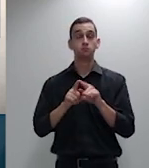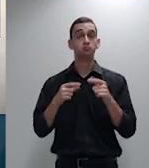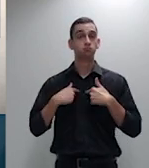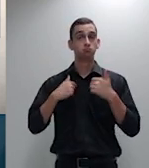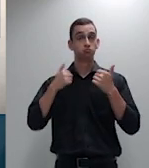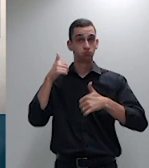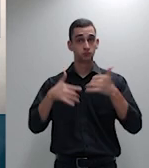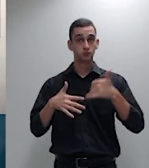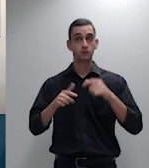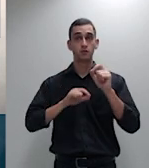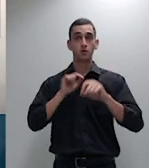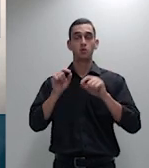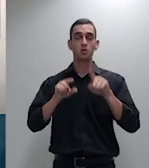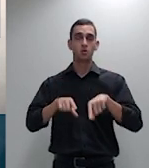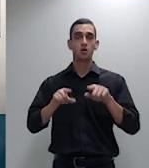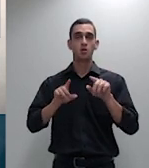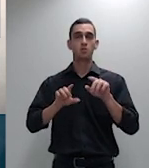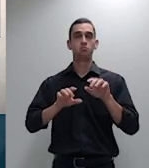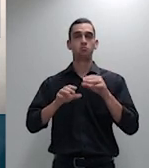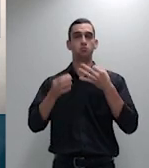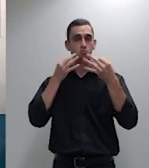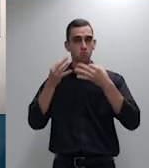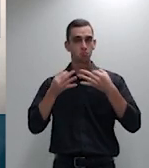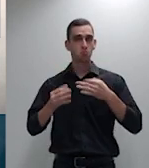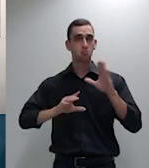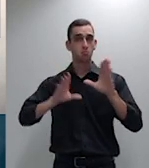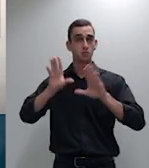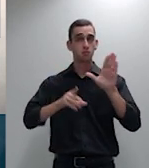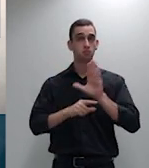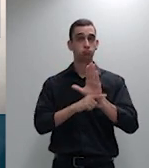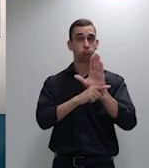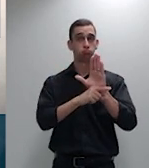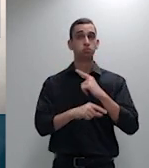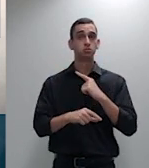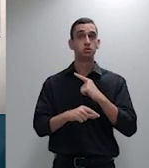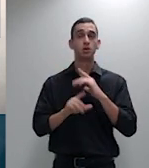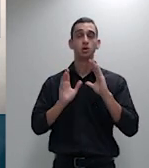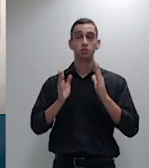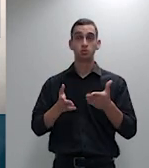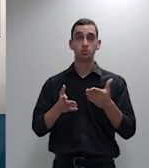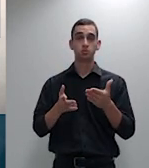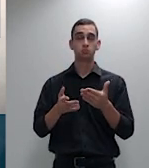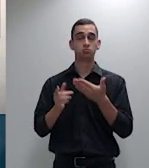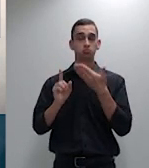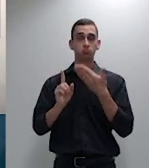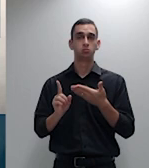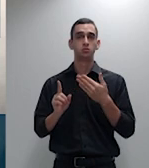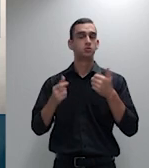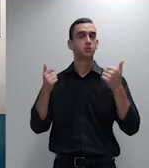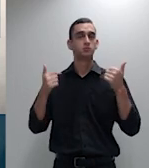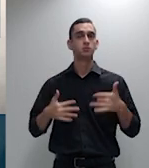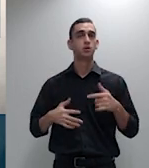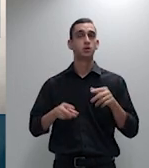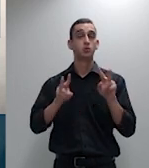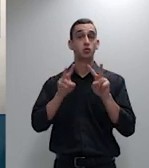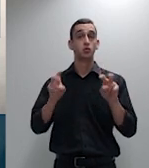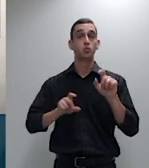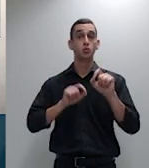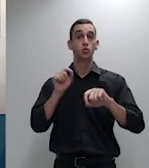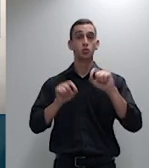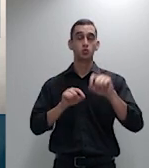apresentada pelo GAETS que faz referência ao fenômeno econômico denominado crime